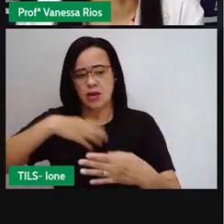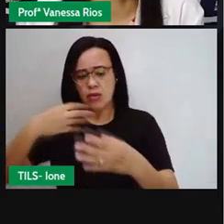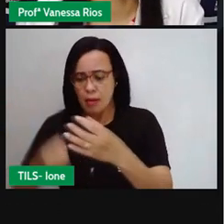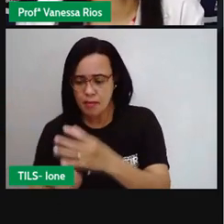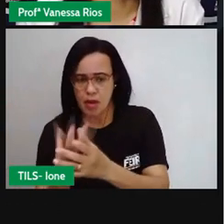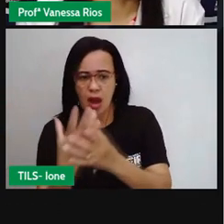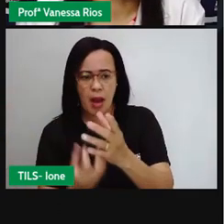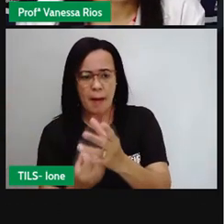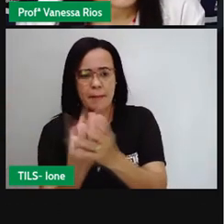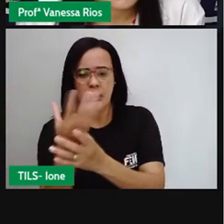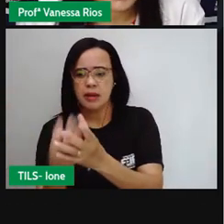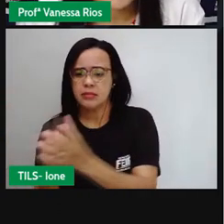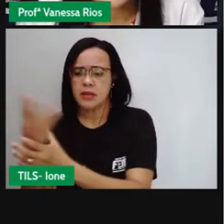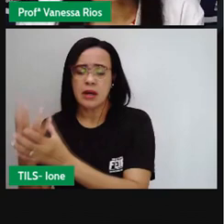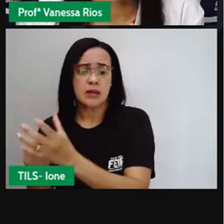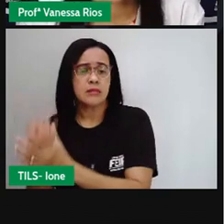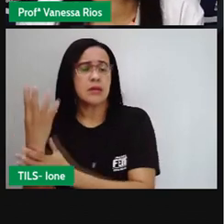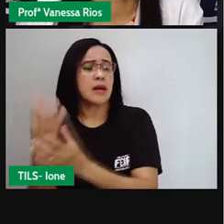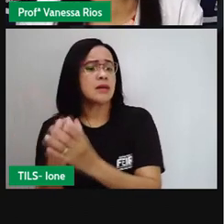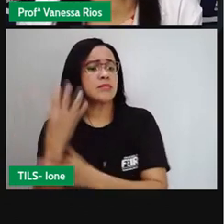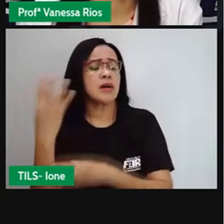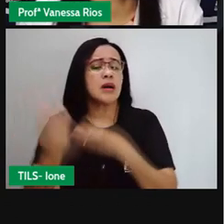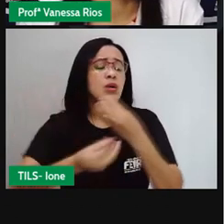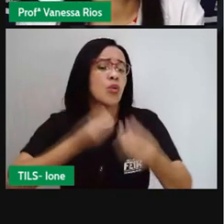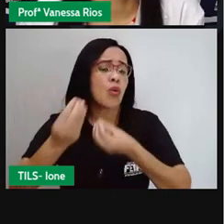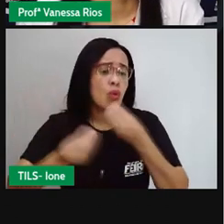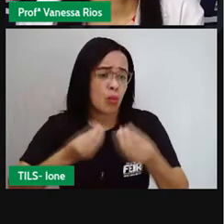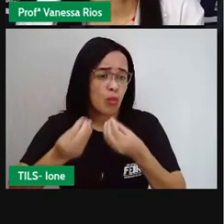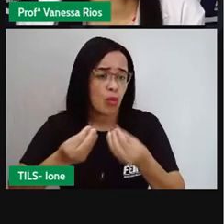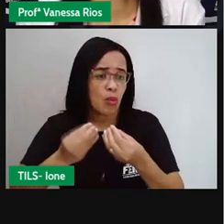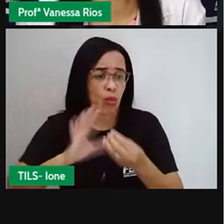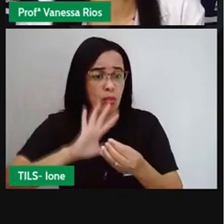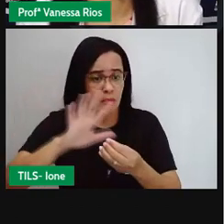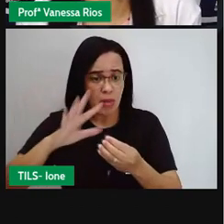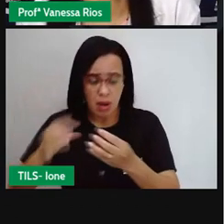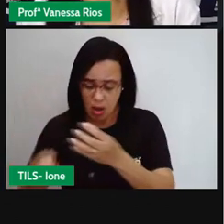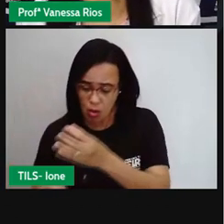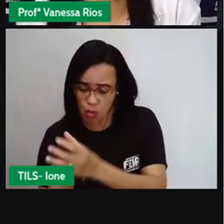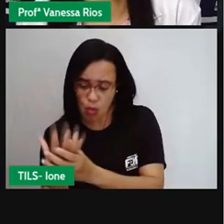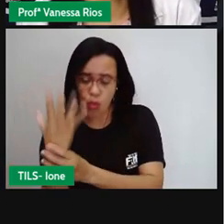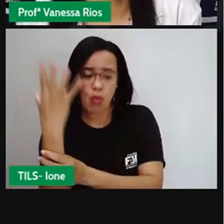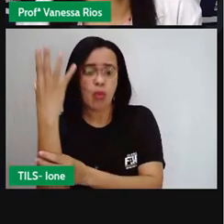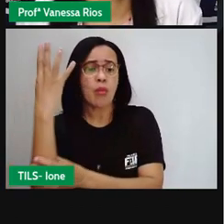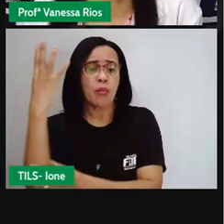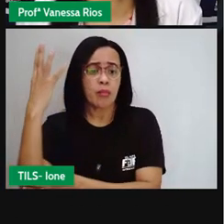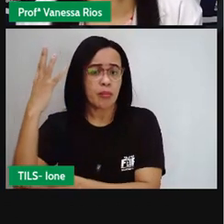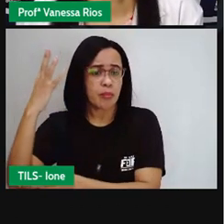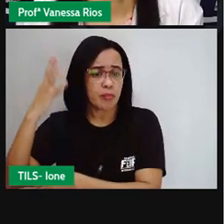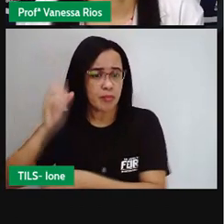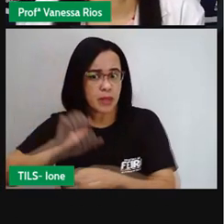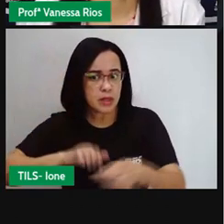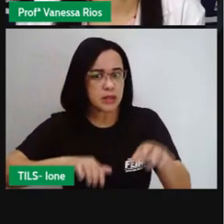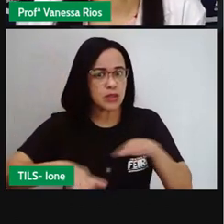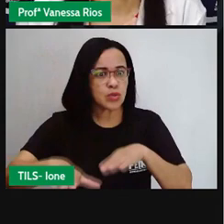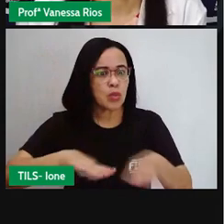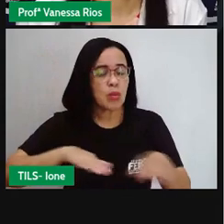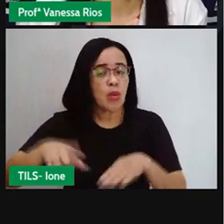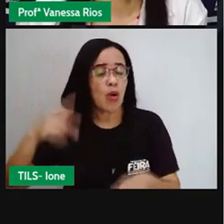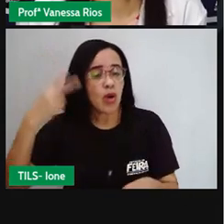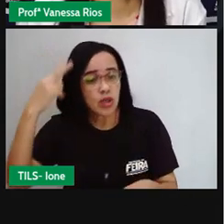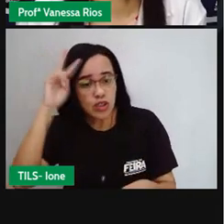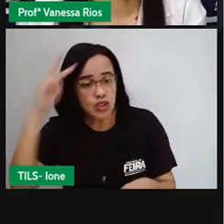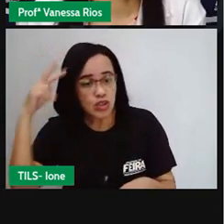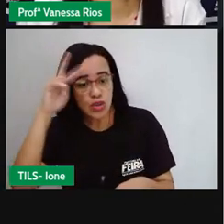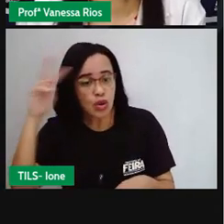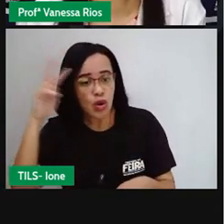Salvador começou em um momento da história, não é? E aí a gente precisa contextualizar e trazer de volta